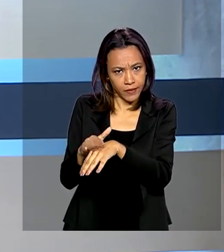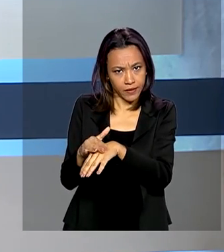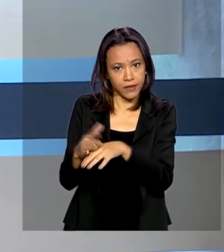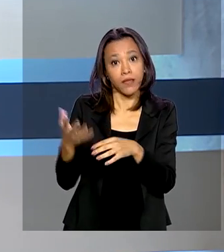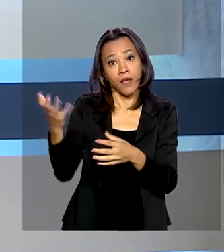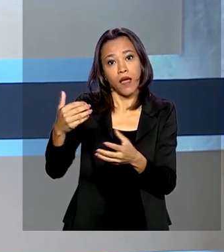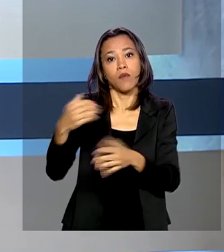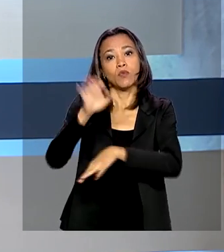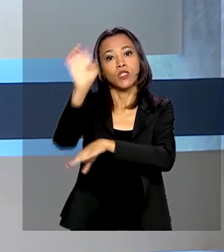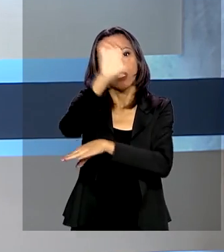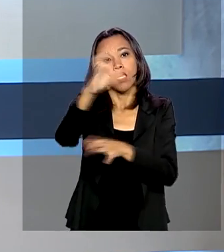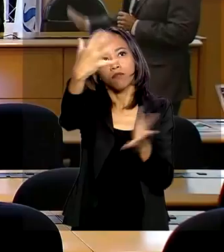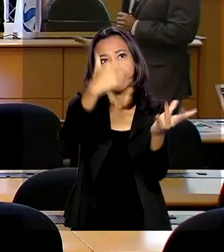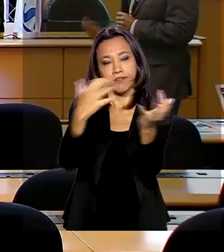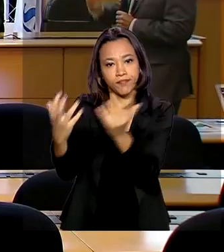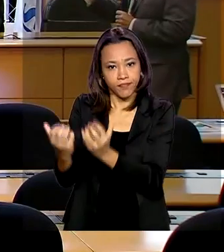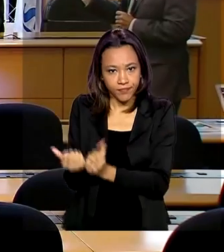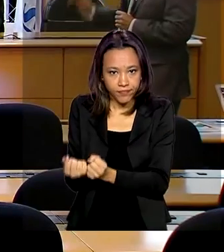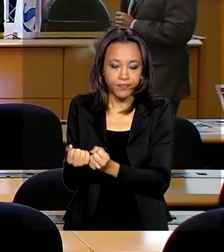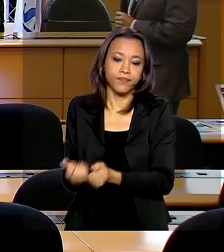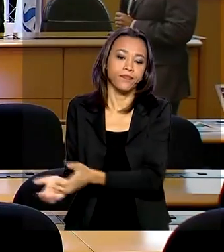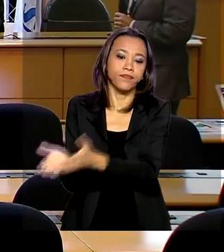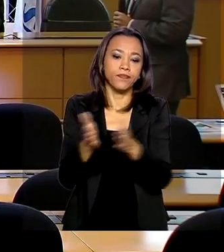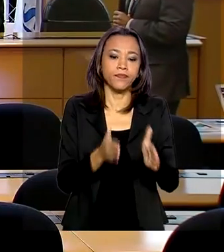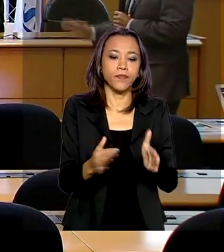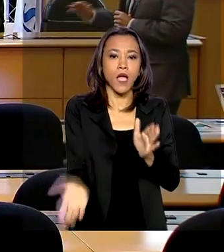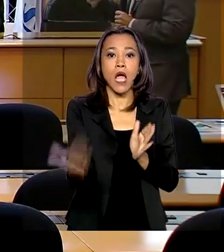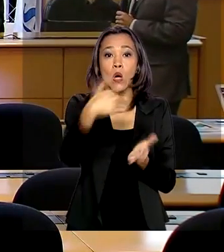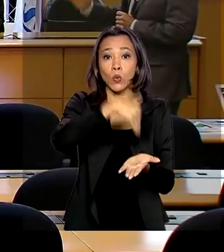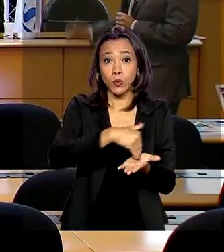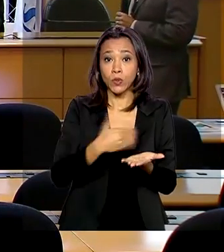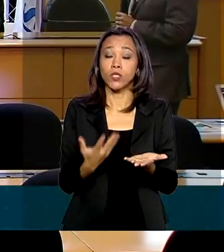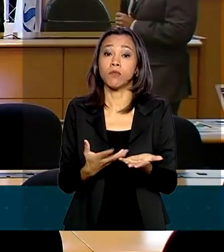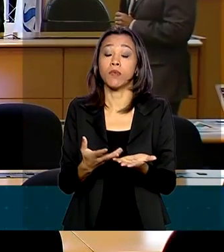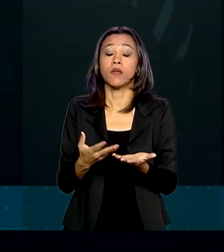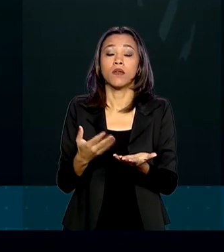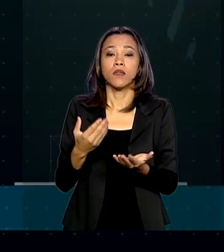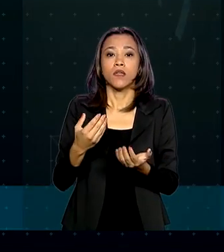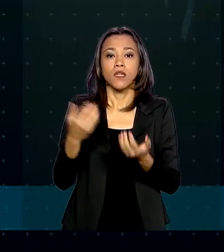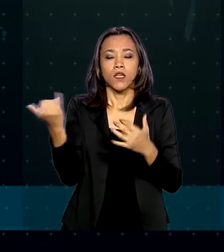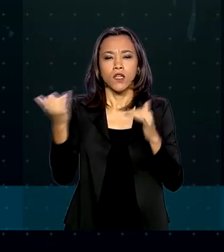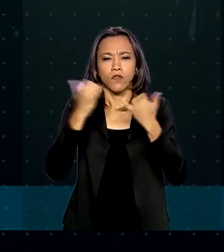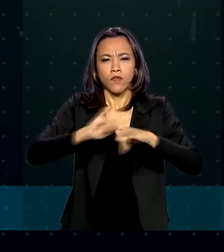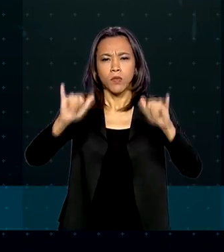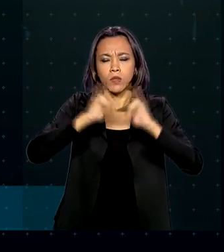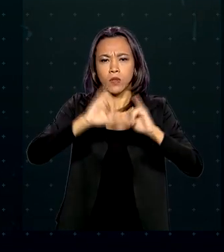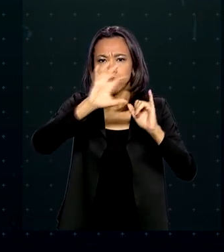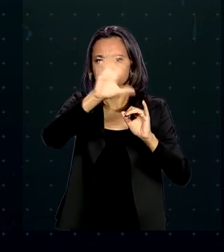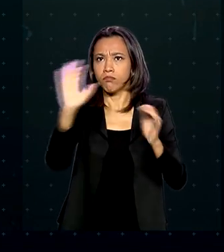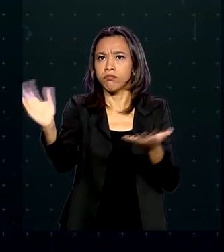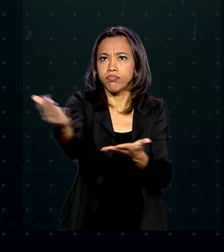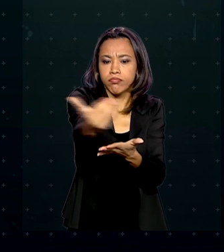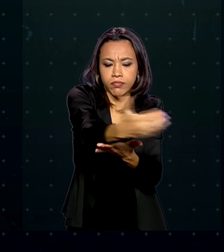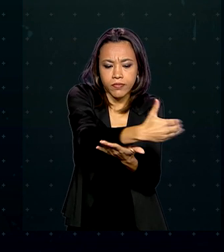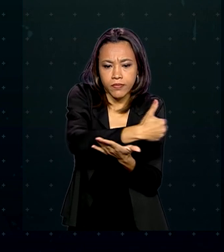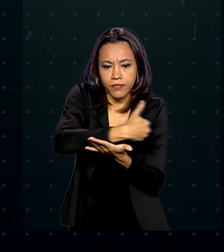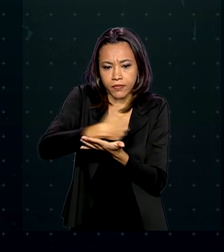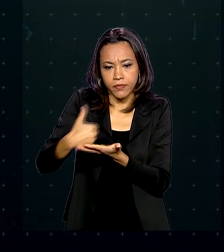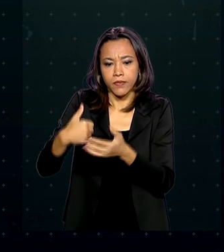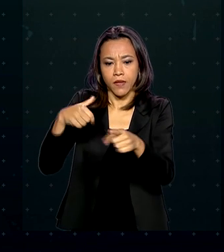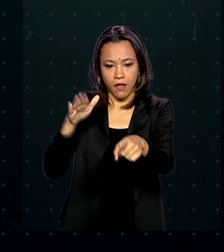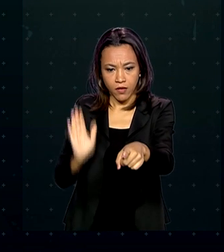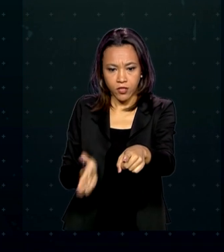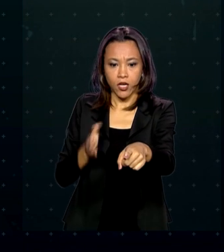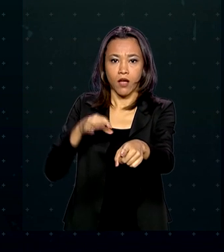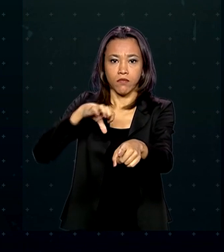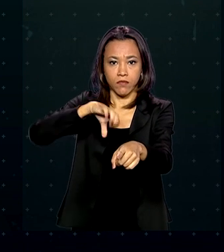pelos estados. Segundo a última atualização do Ministério da Saúde, são 291 casos